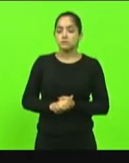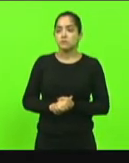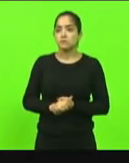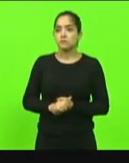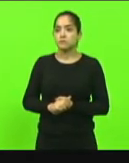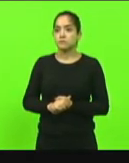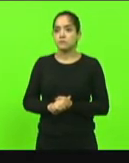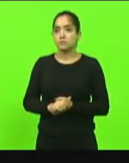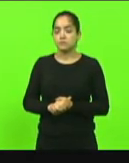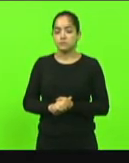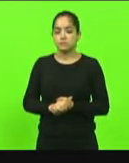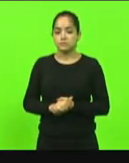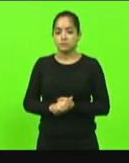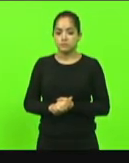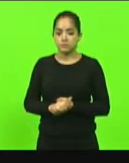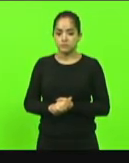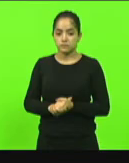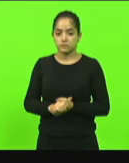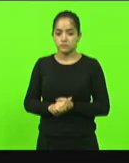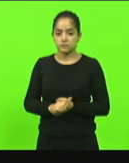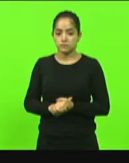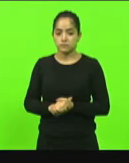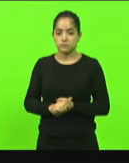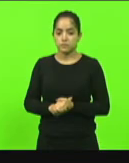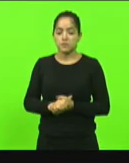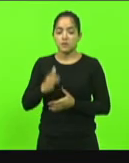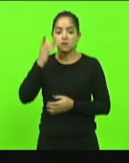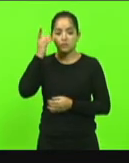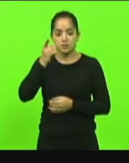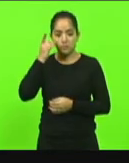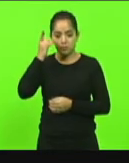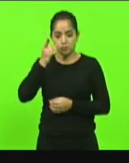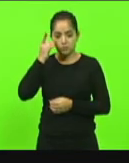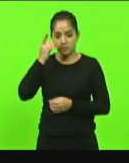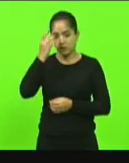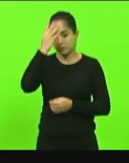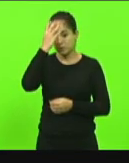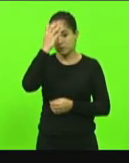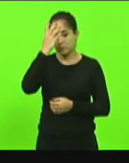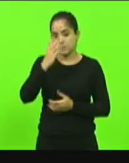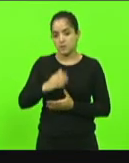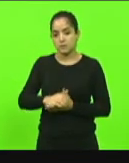Eu voto não. Com o voto a deputada Ismael dos Santos.